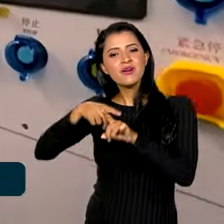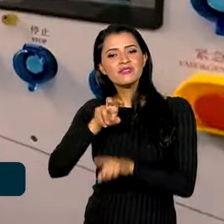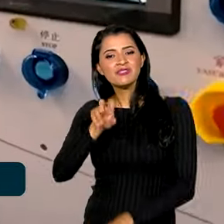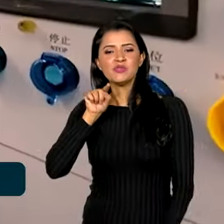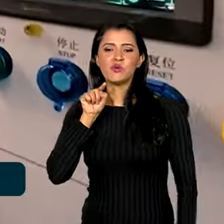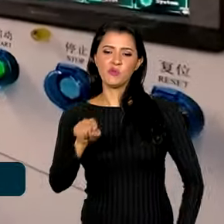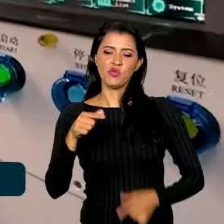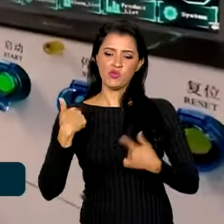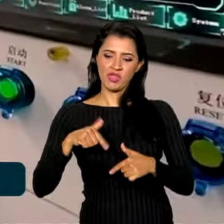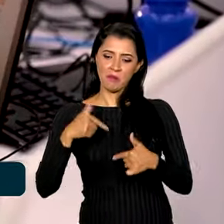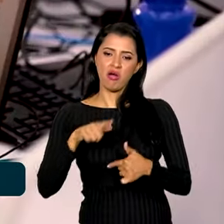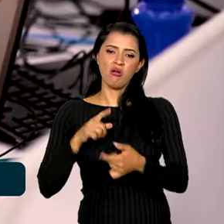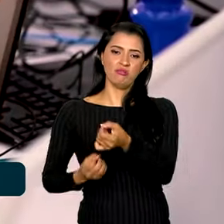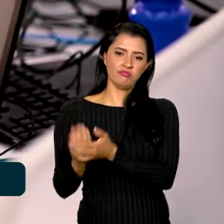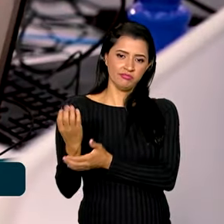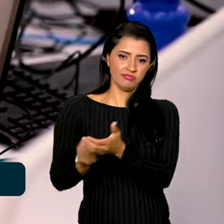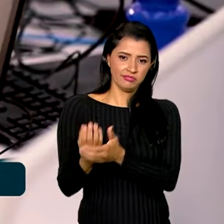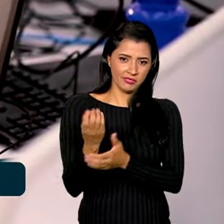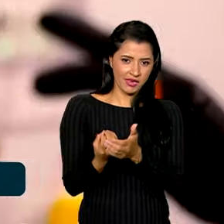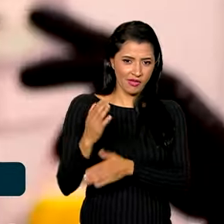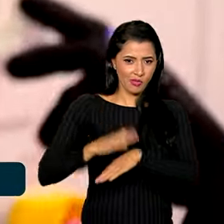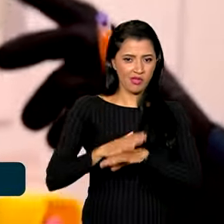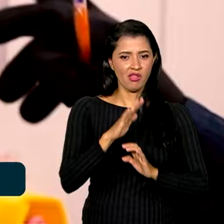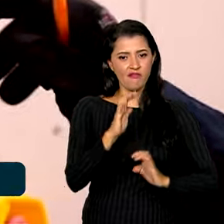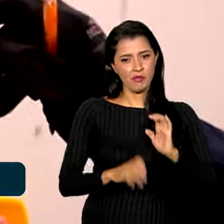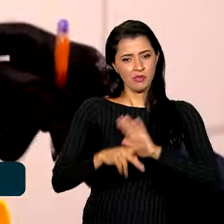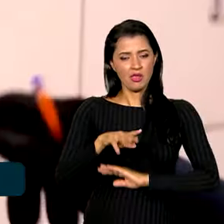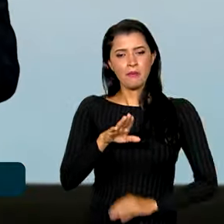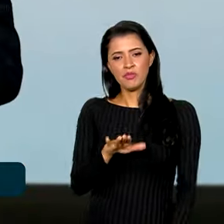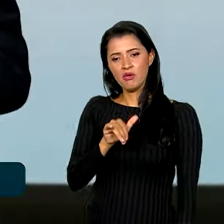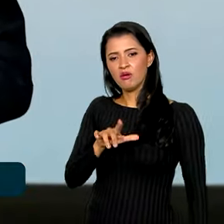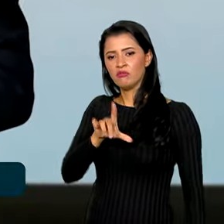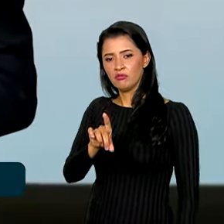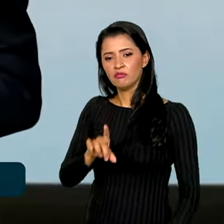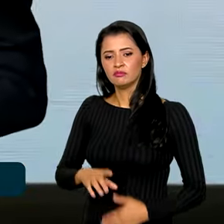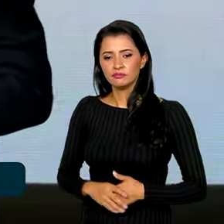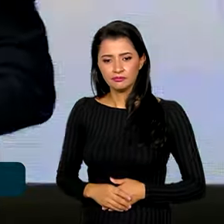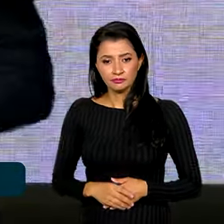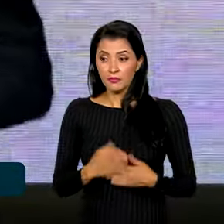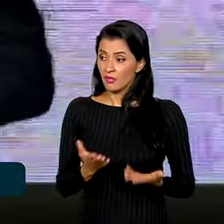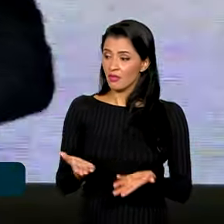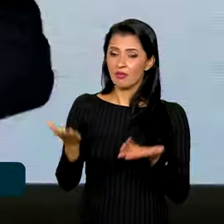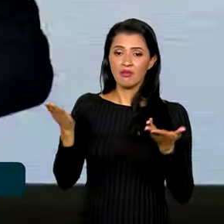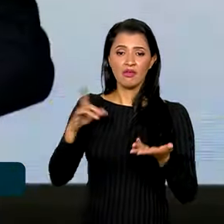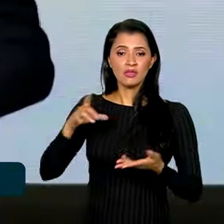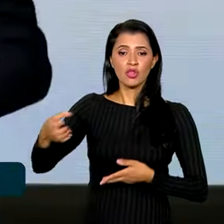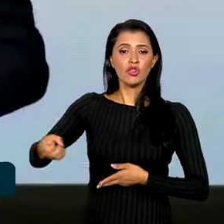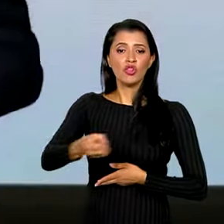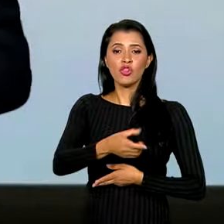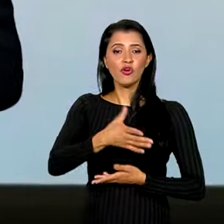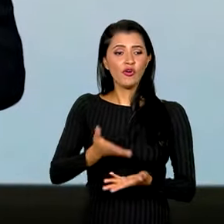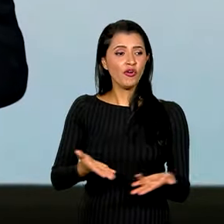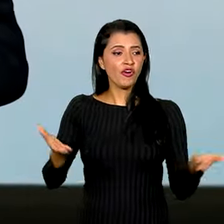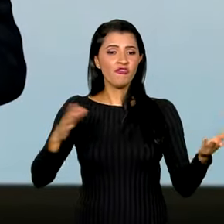mil empregos diretos sejam gerados pelas fábricas da BYD. E esta é a nova